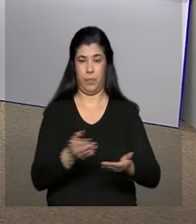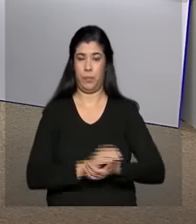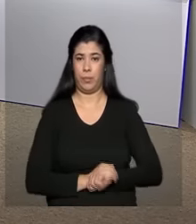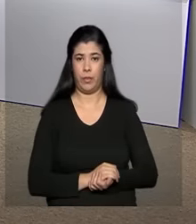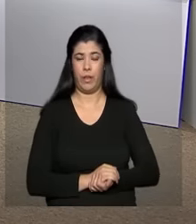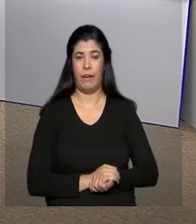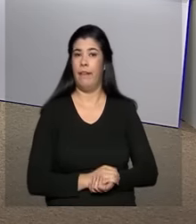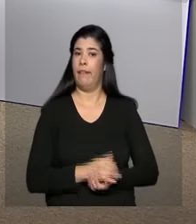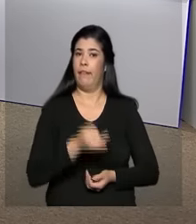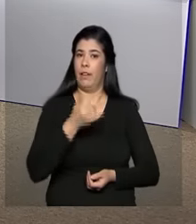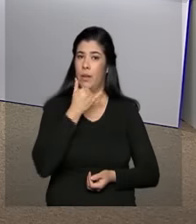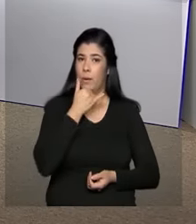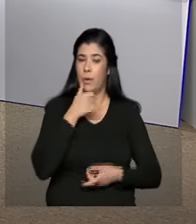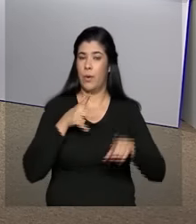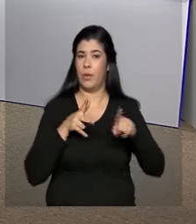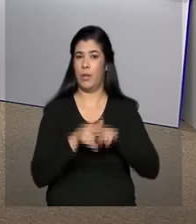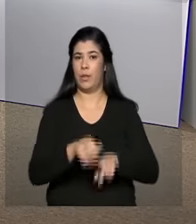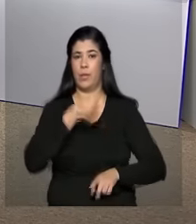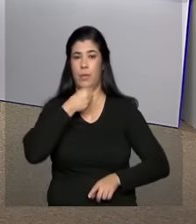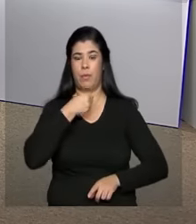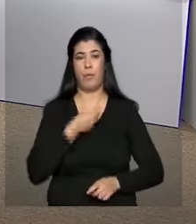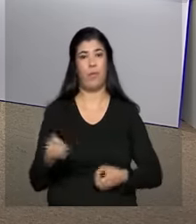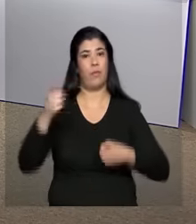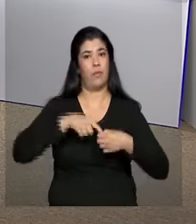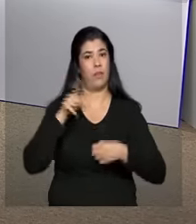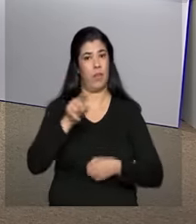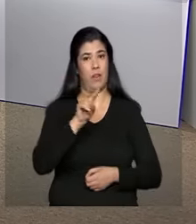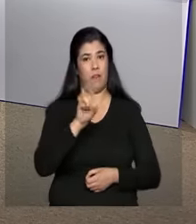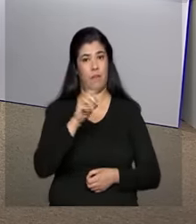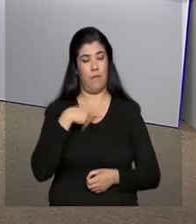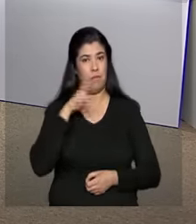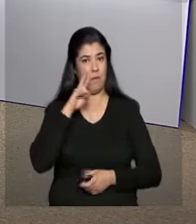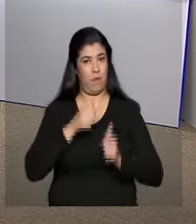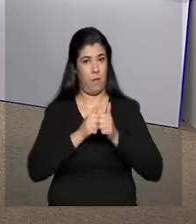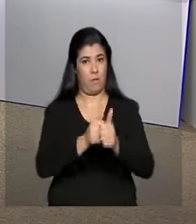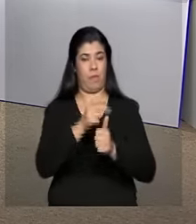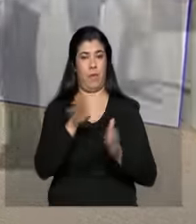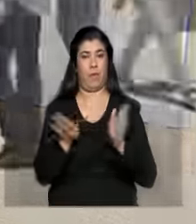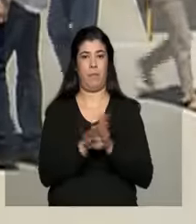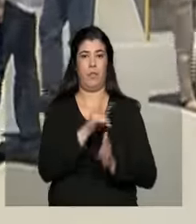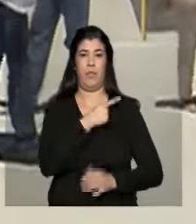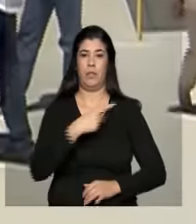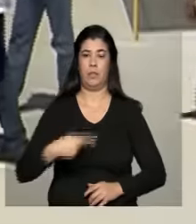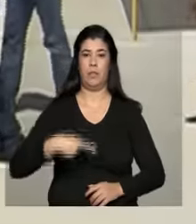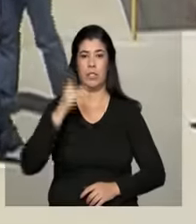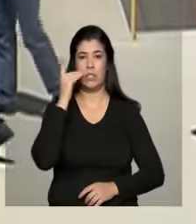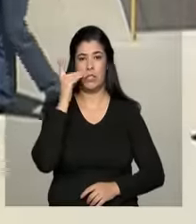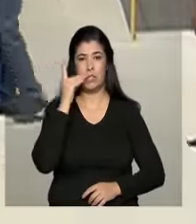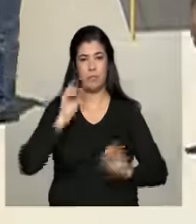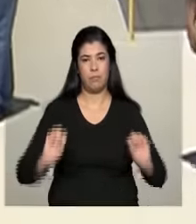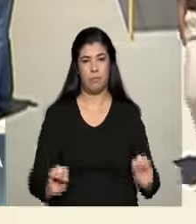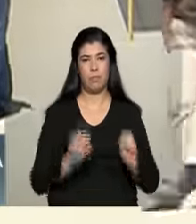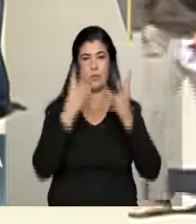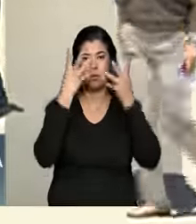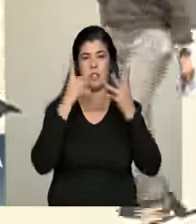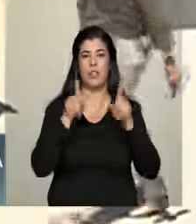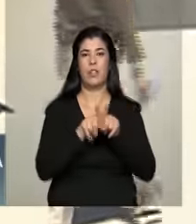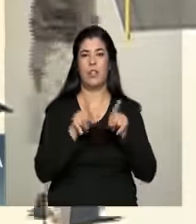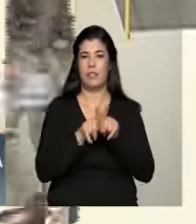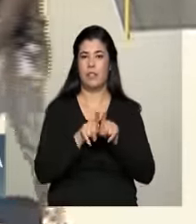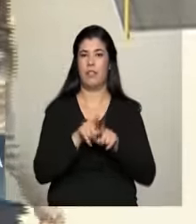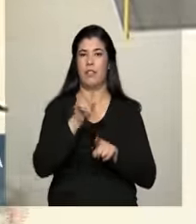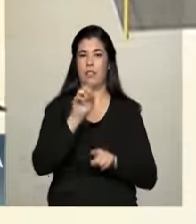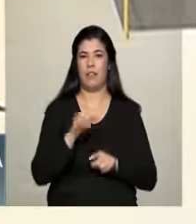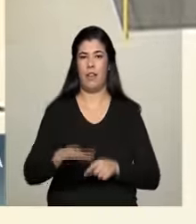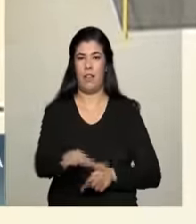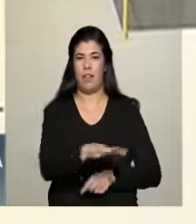Interrompemos esta reportagem e vamos ao vivo em Cabrobó. A presidenta Dilma Rousseff já chegou para esta cerimônia de inauguração da